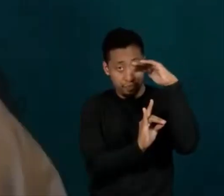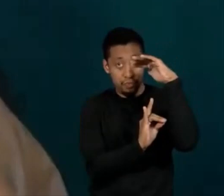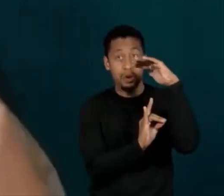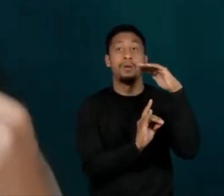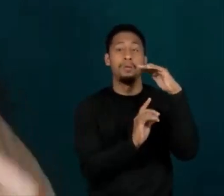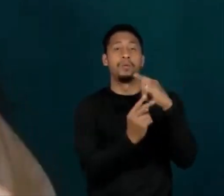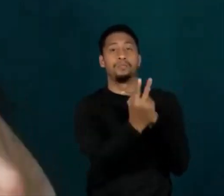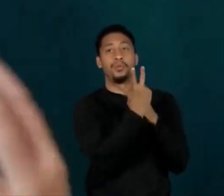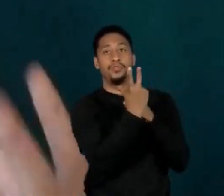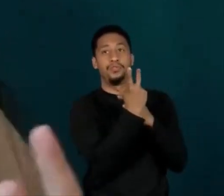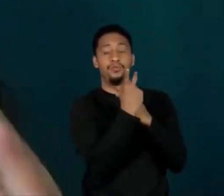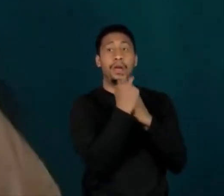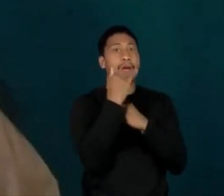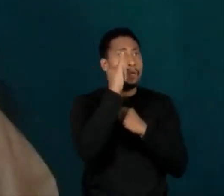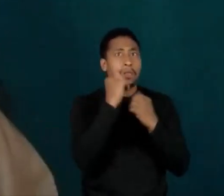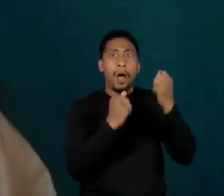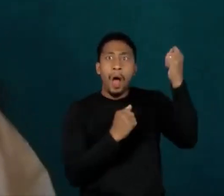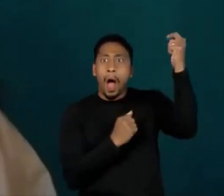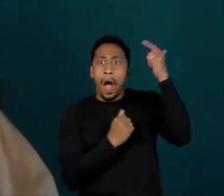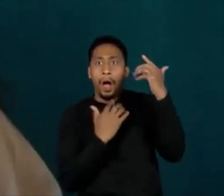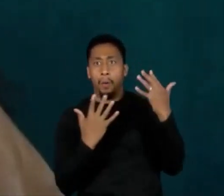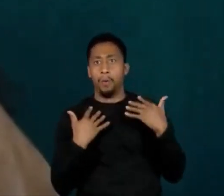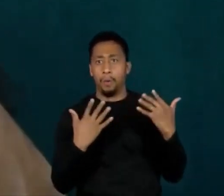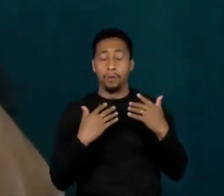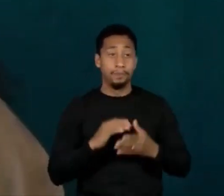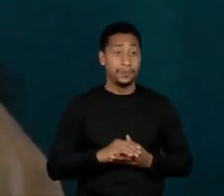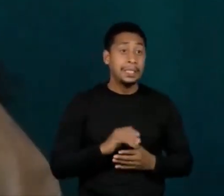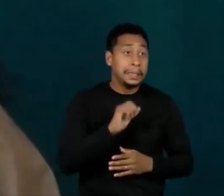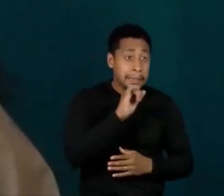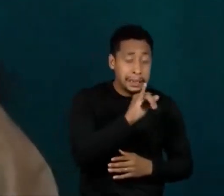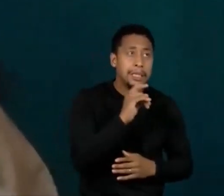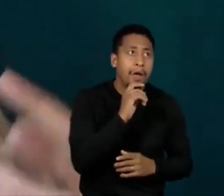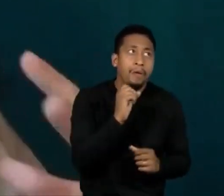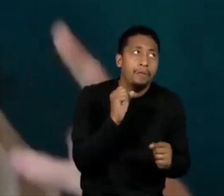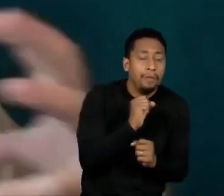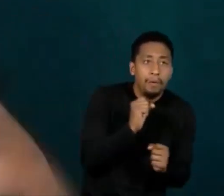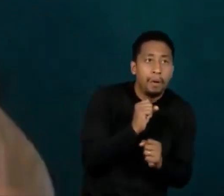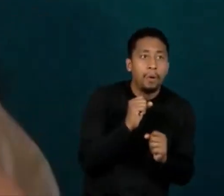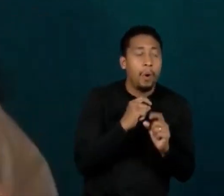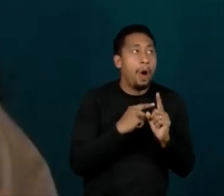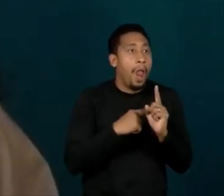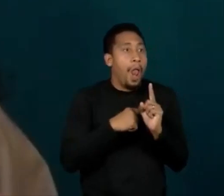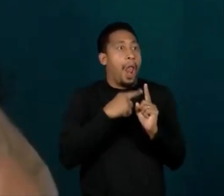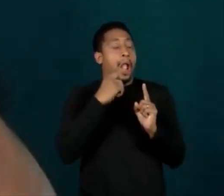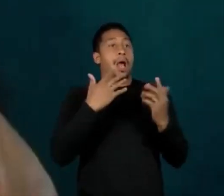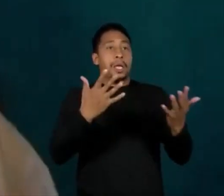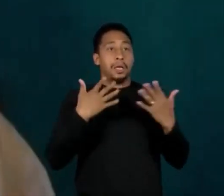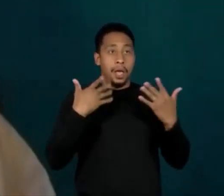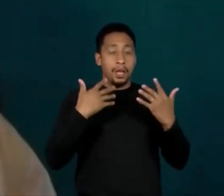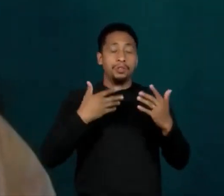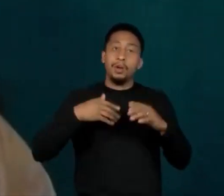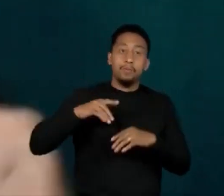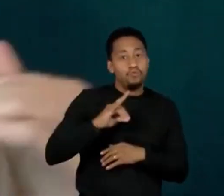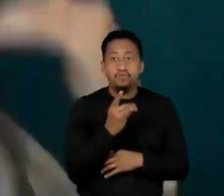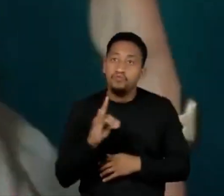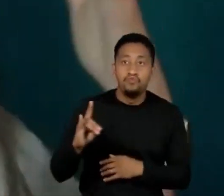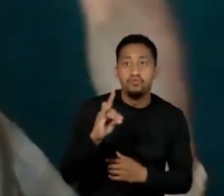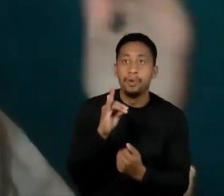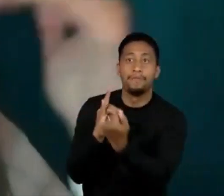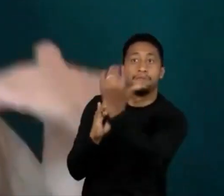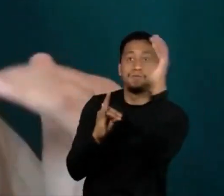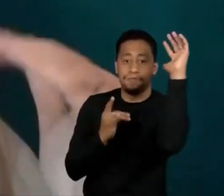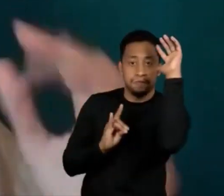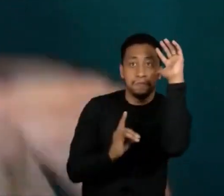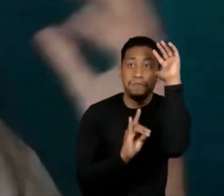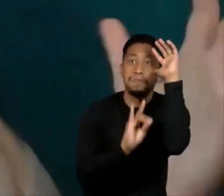Se está muito quente ou muito frio, eles vão buscar uma área mais florestada, porque as áreas florestadas são um abrigo. Então, se está